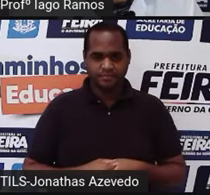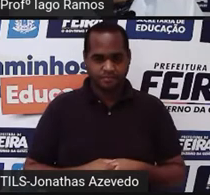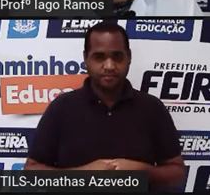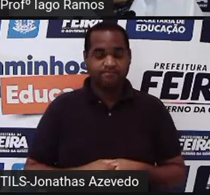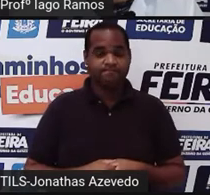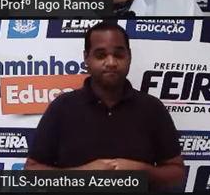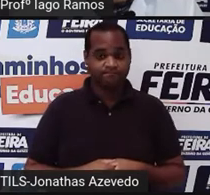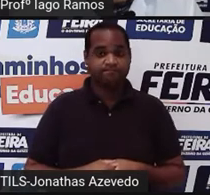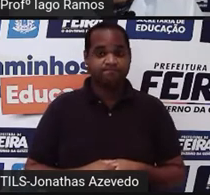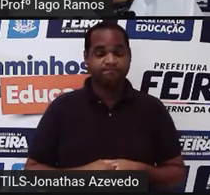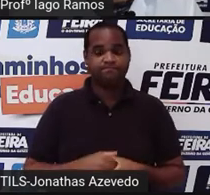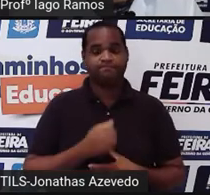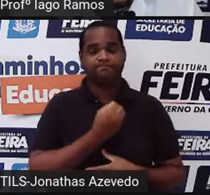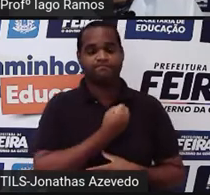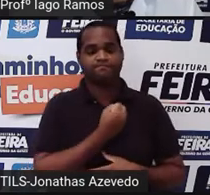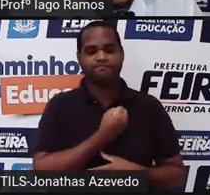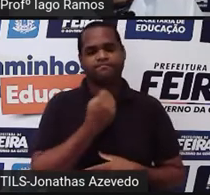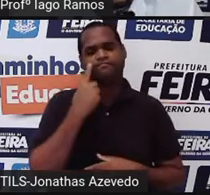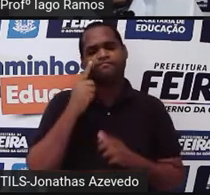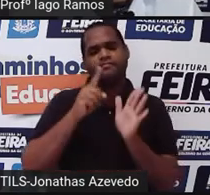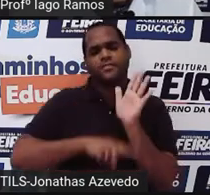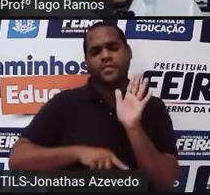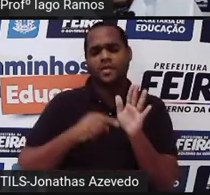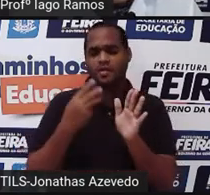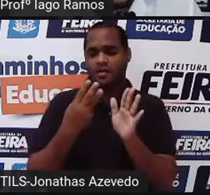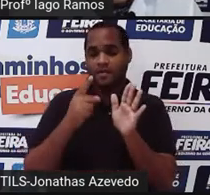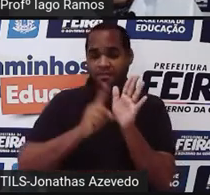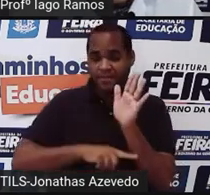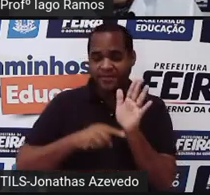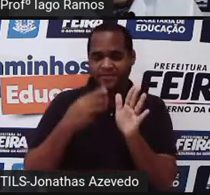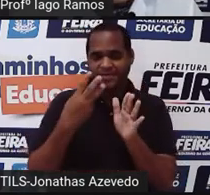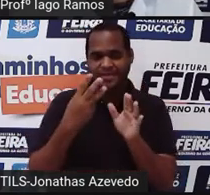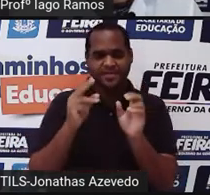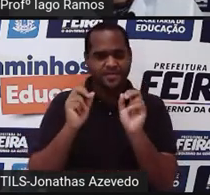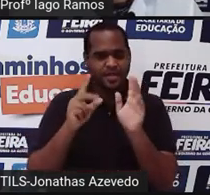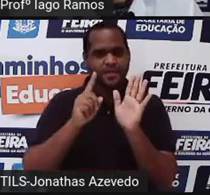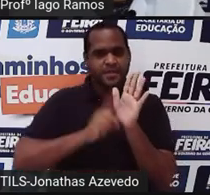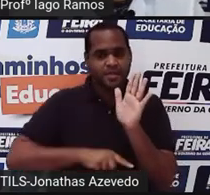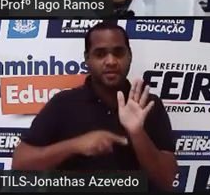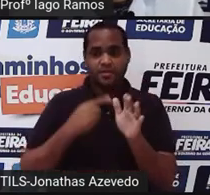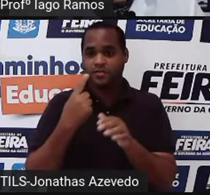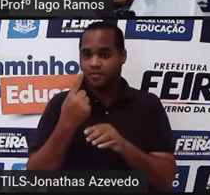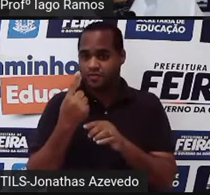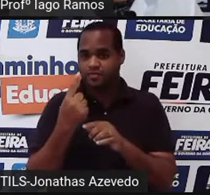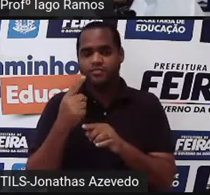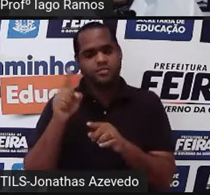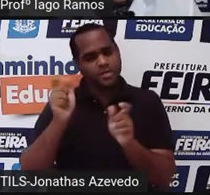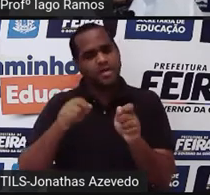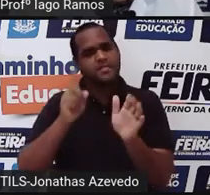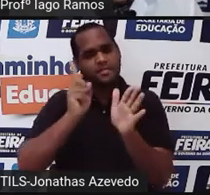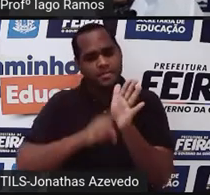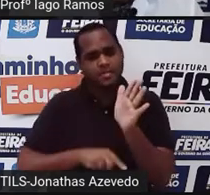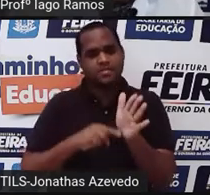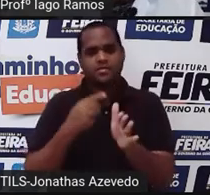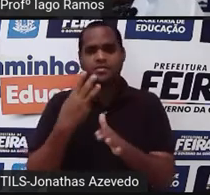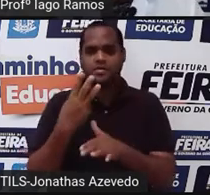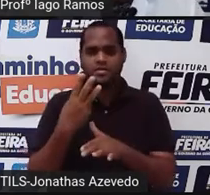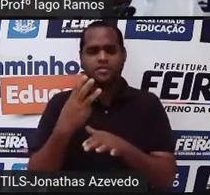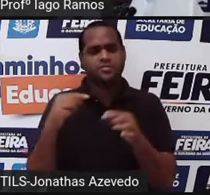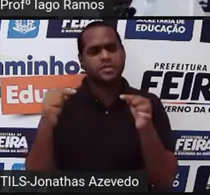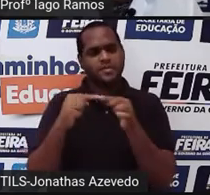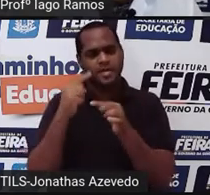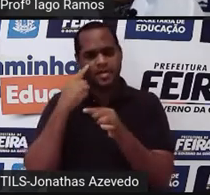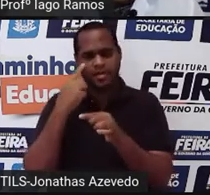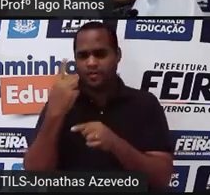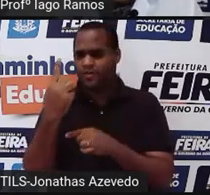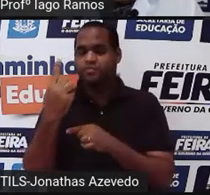Então, eu vou pegar aqui esse número negativo, Menos três. Menos três elevado a um é o próprio menos três. Porque aquele um